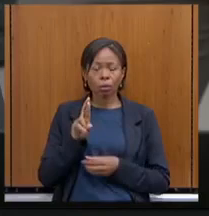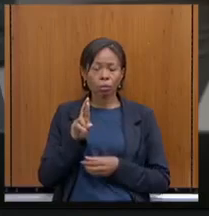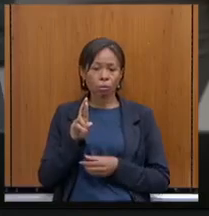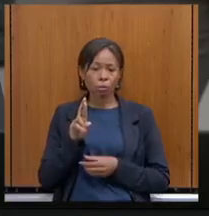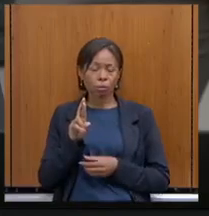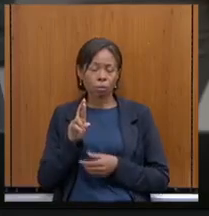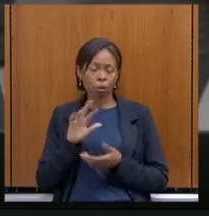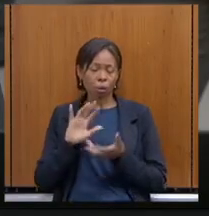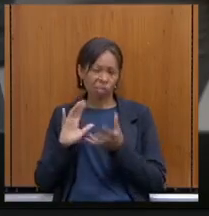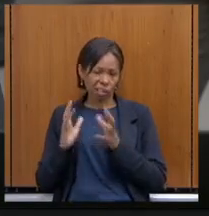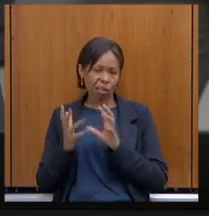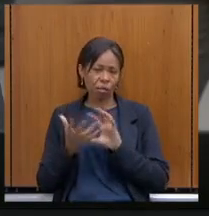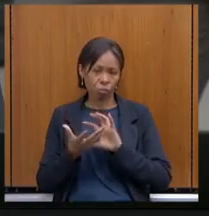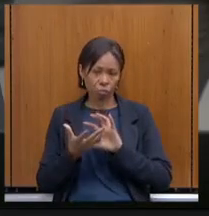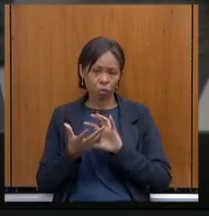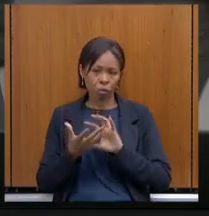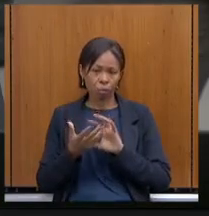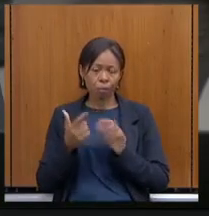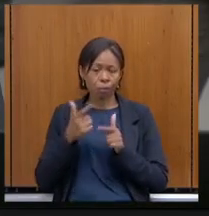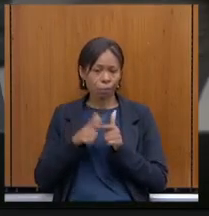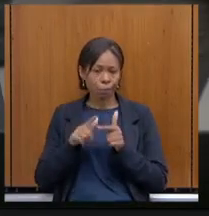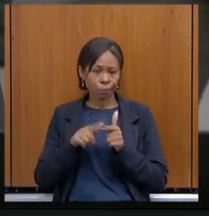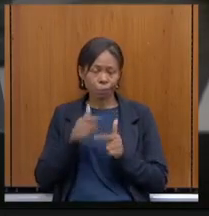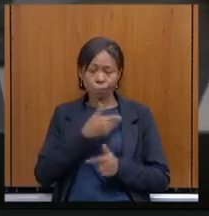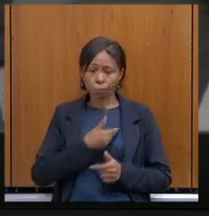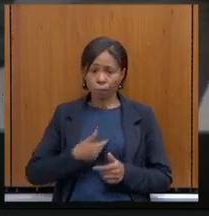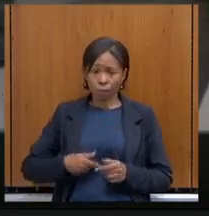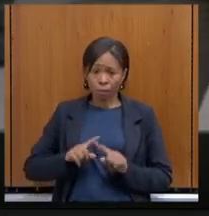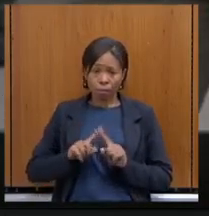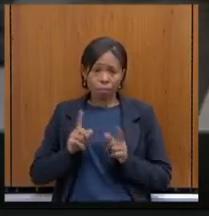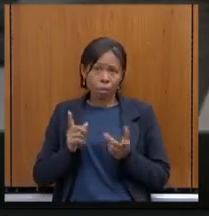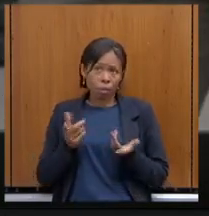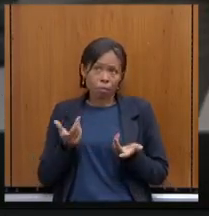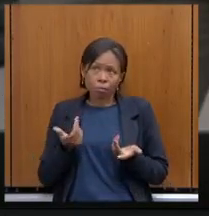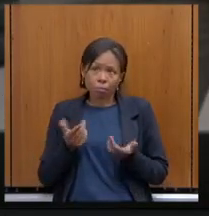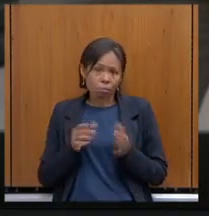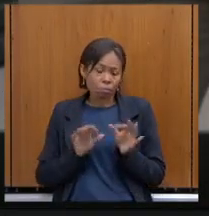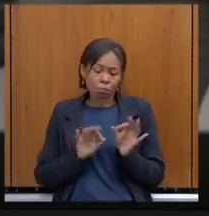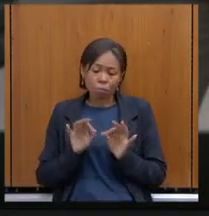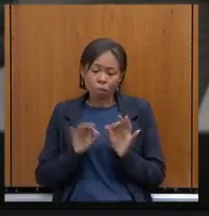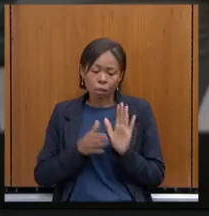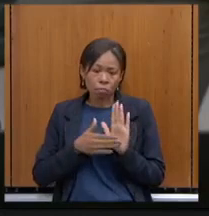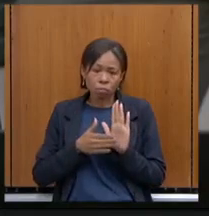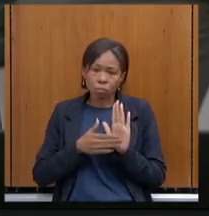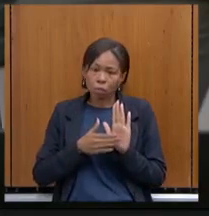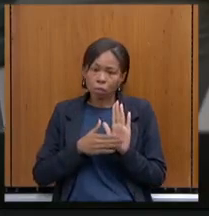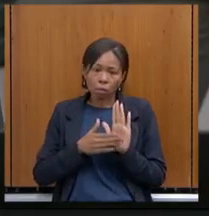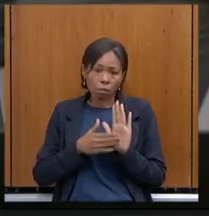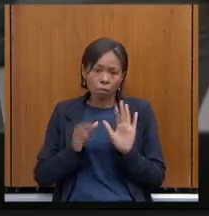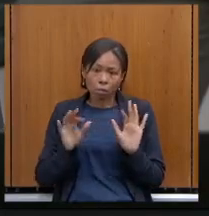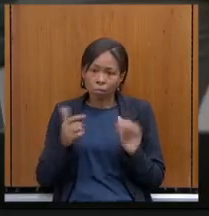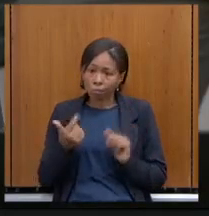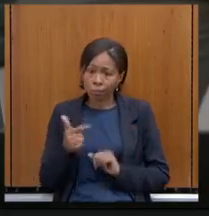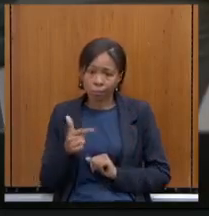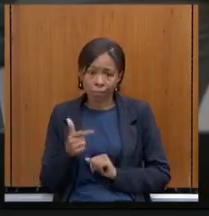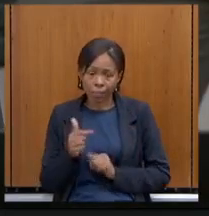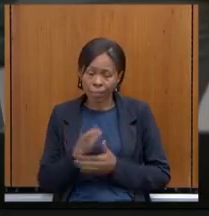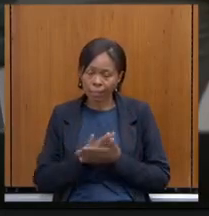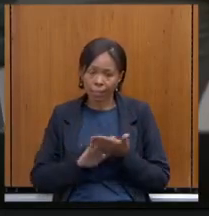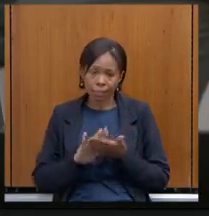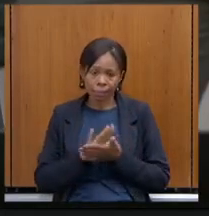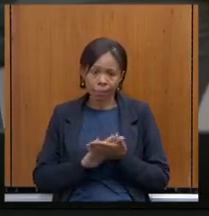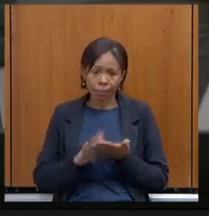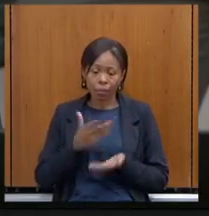mas nunca é apresentado qualquer plano, quer dizer, foi, o Estado sempre alegou a